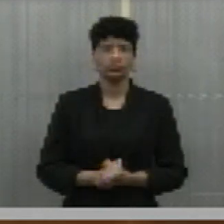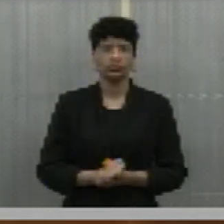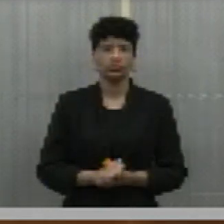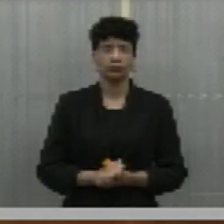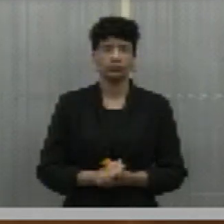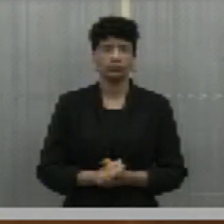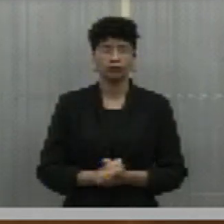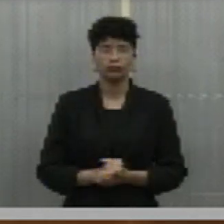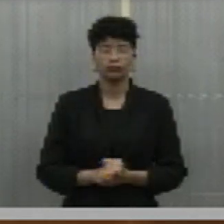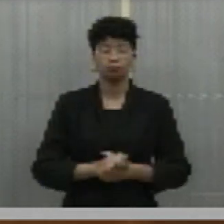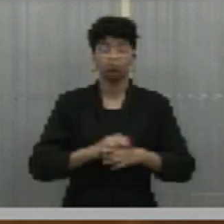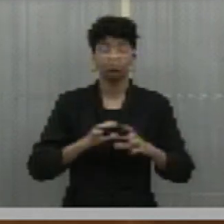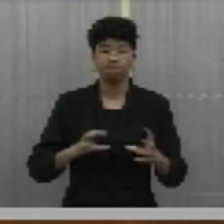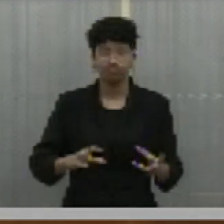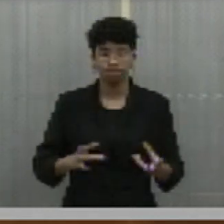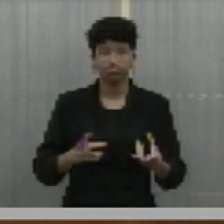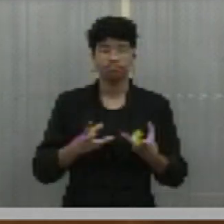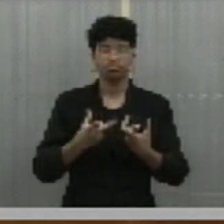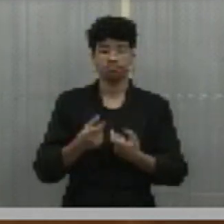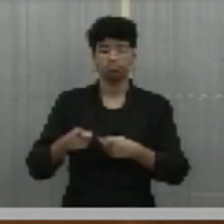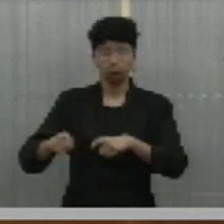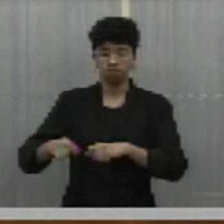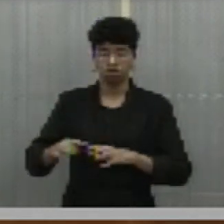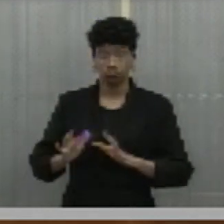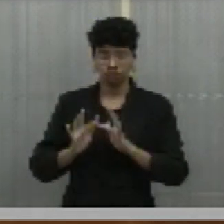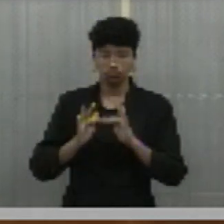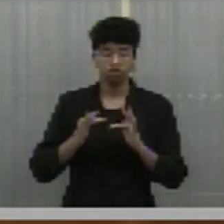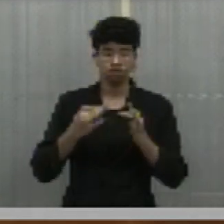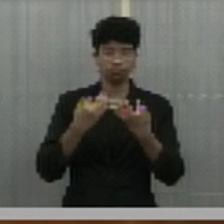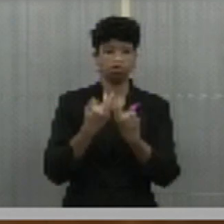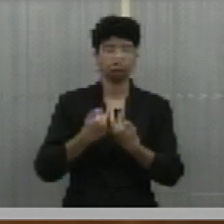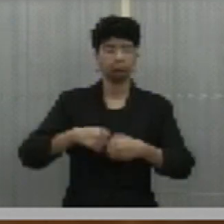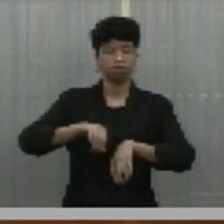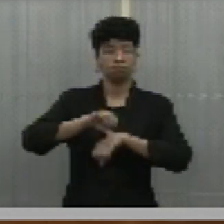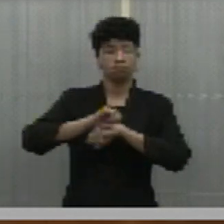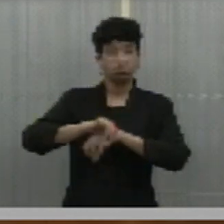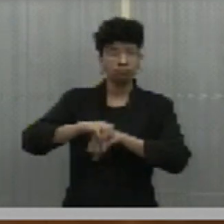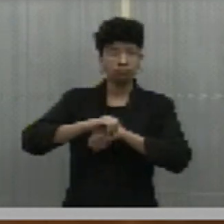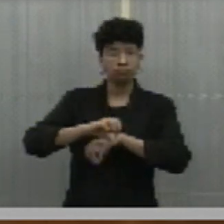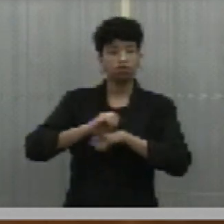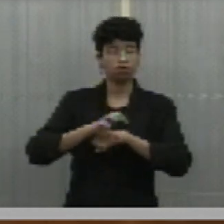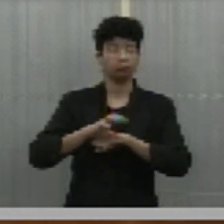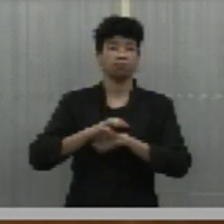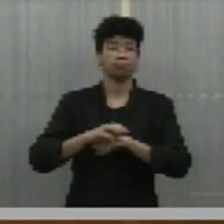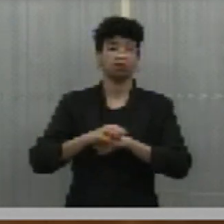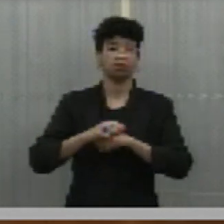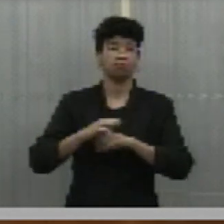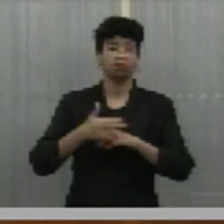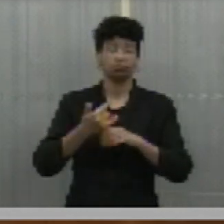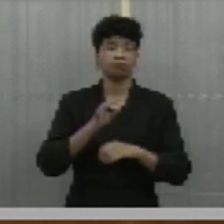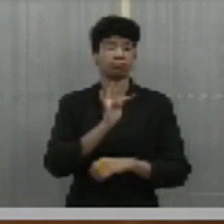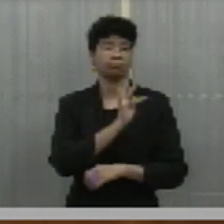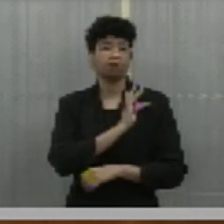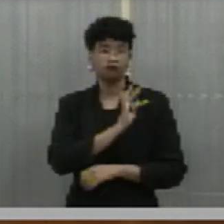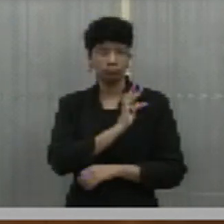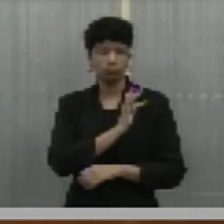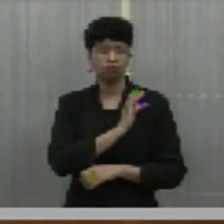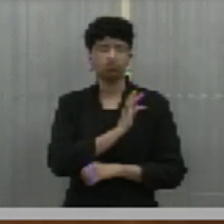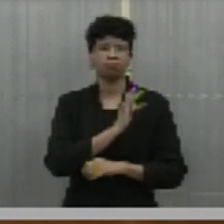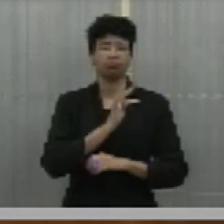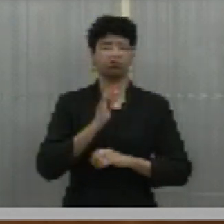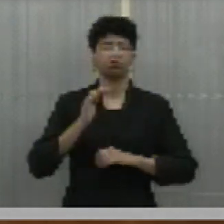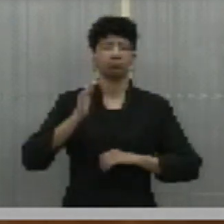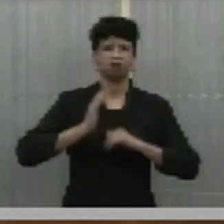referendada à agricultura familiar. A educação, especialmente a educação técnica e profissionalizante